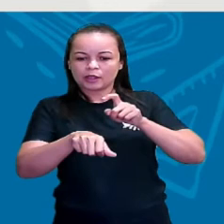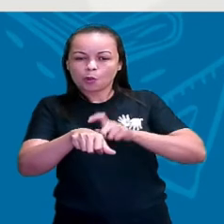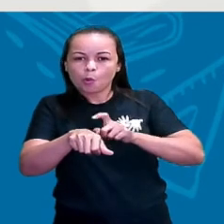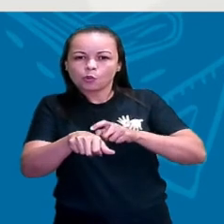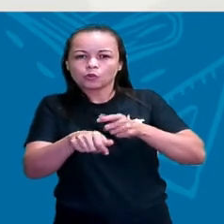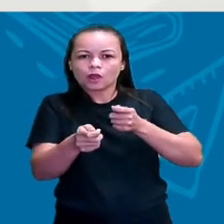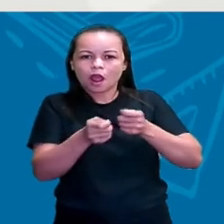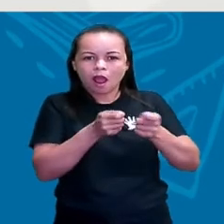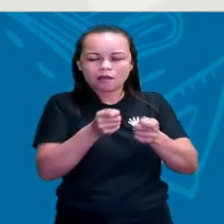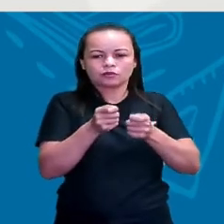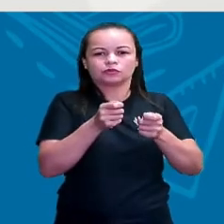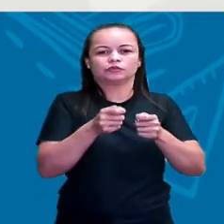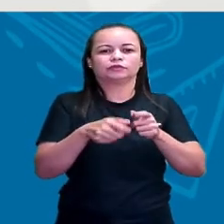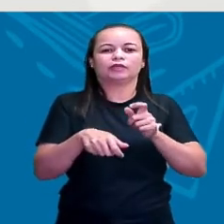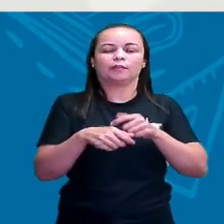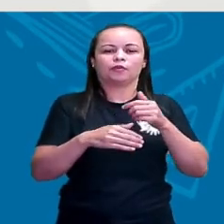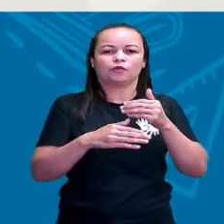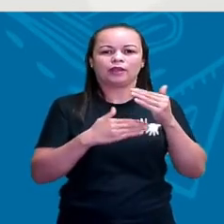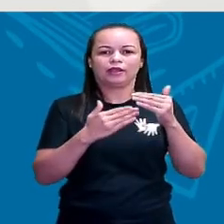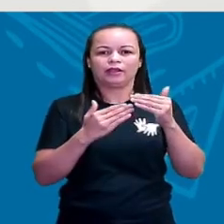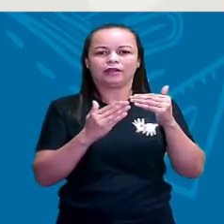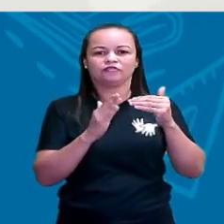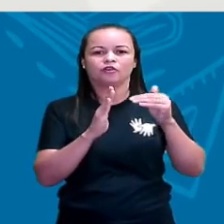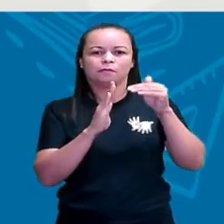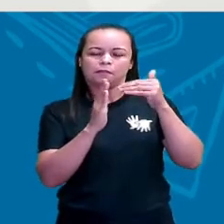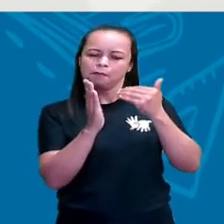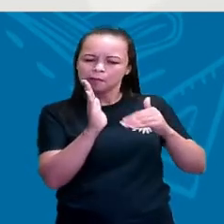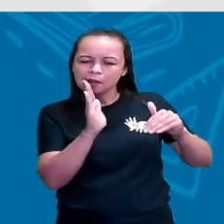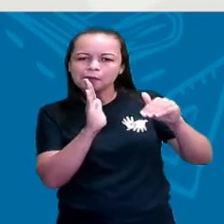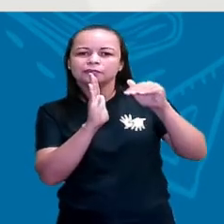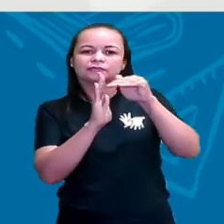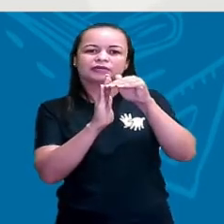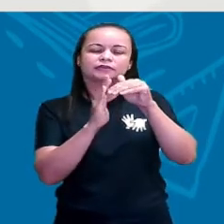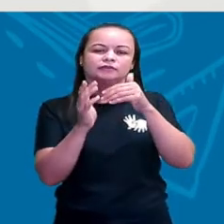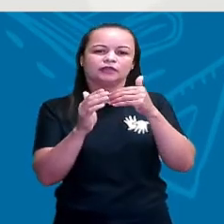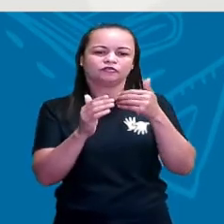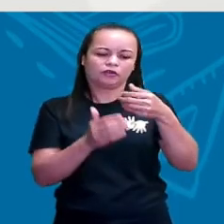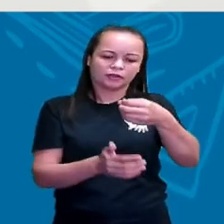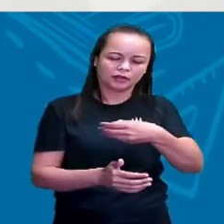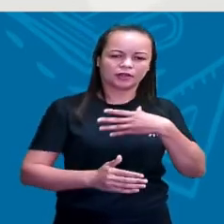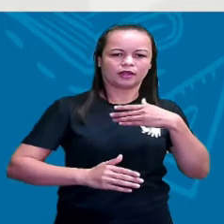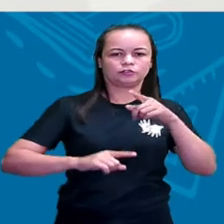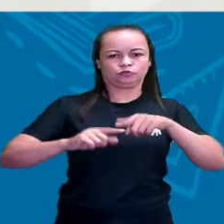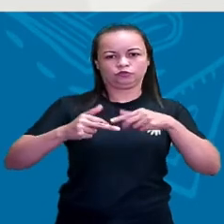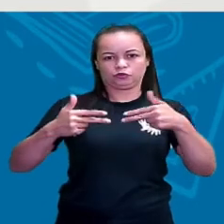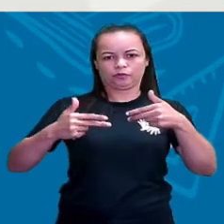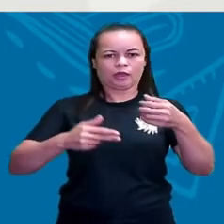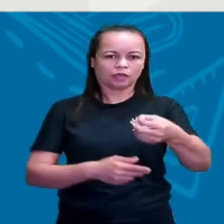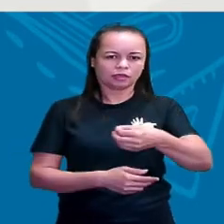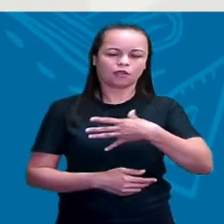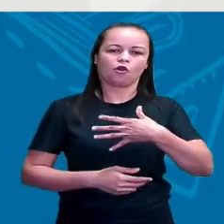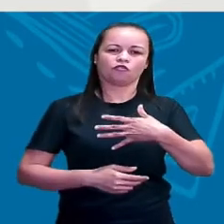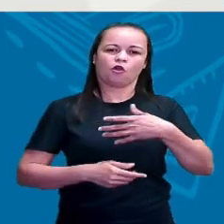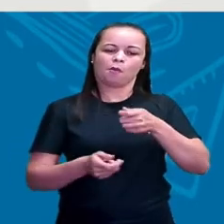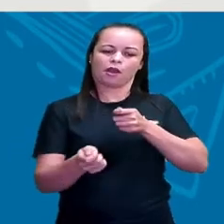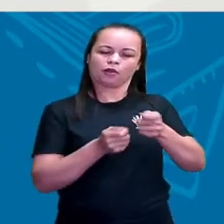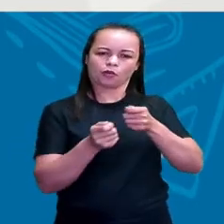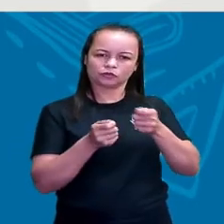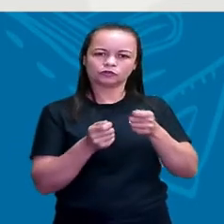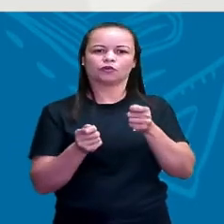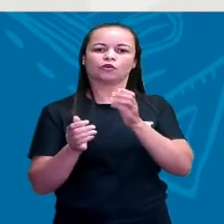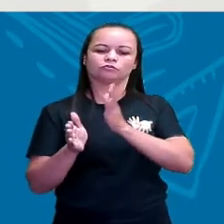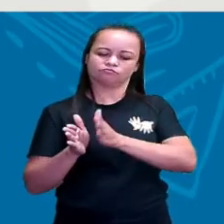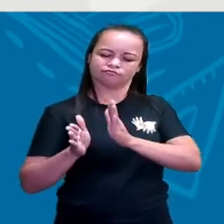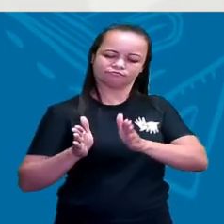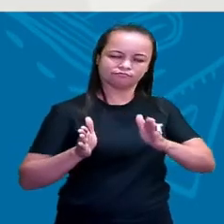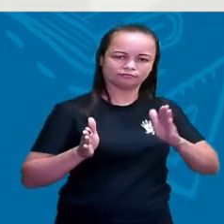ele foi ressignificado. Ele foi permanecendo. E aí a gente foi criando novos instrumentos para o controle desse tempo.